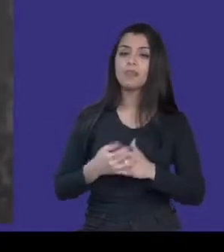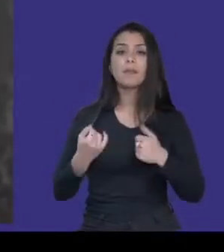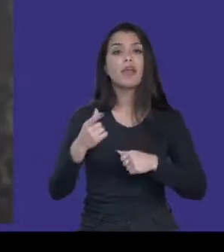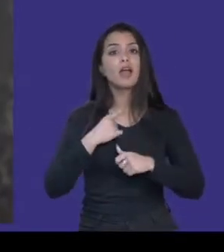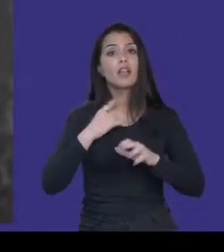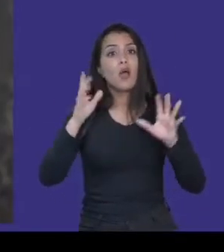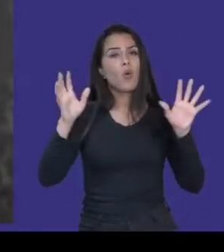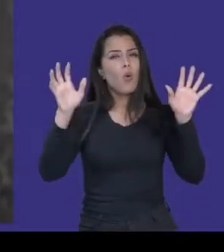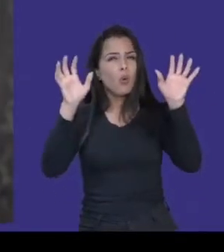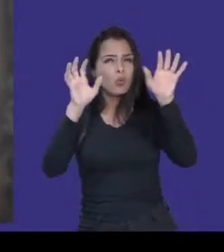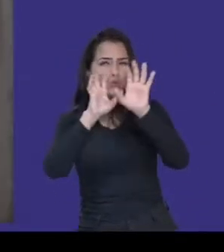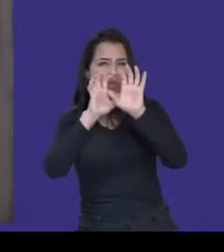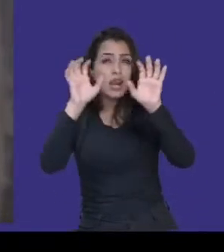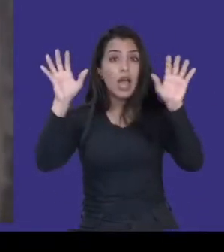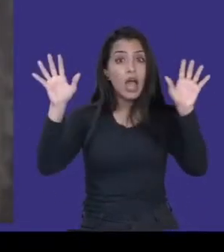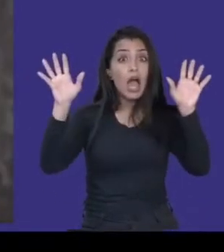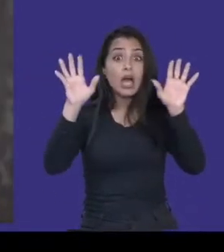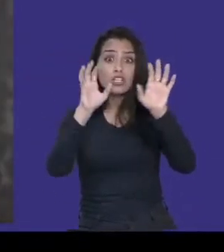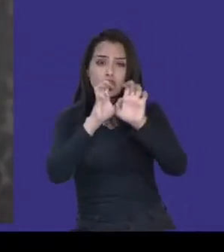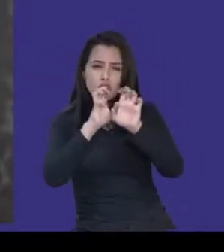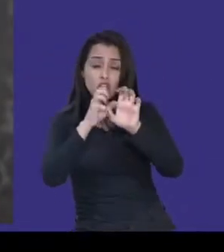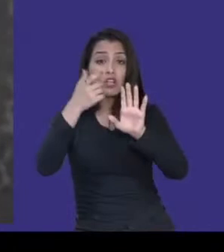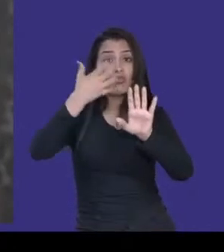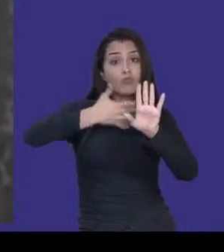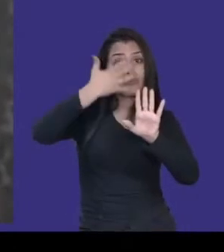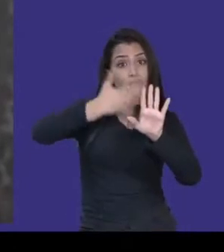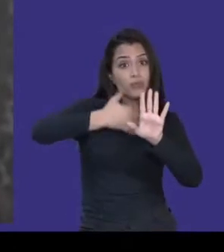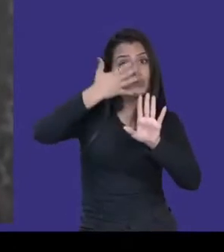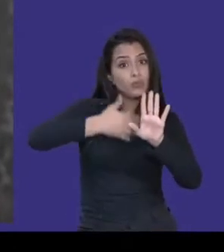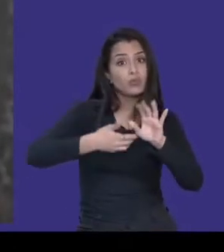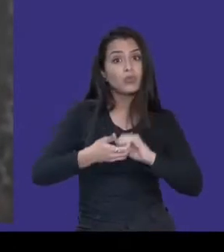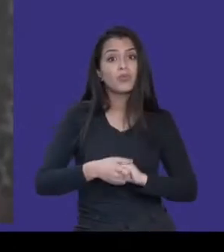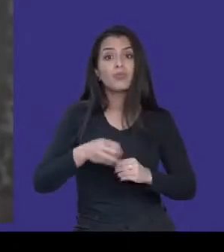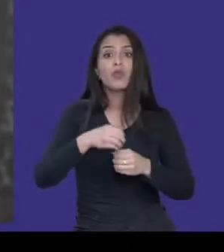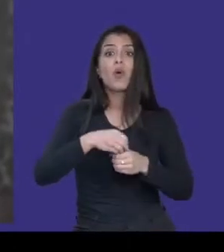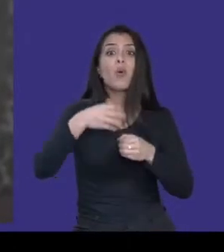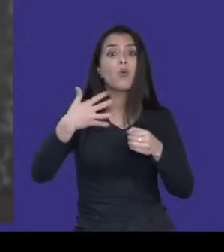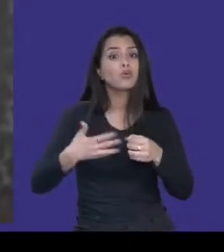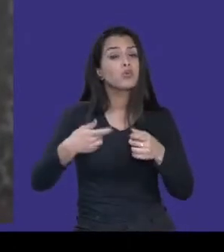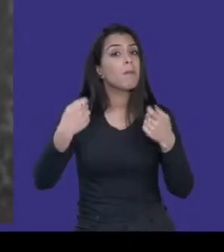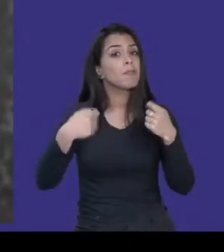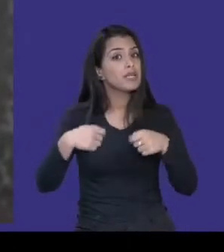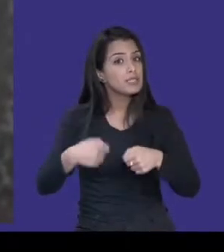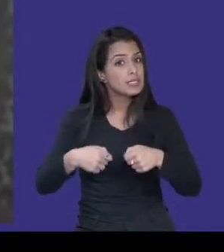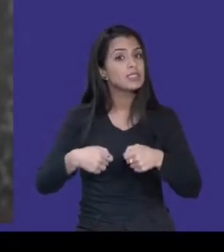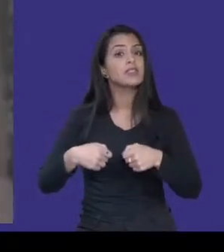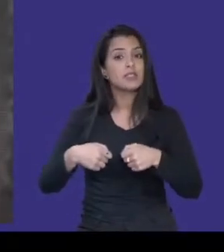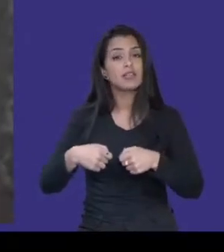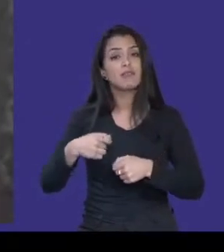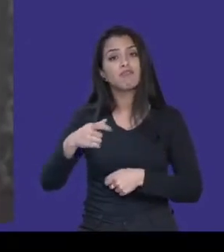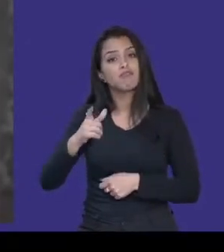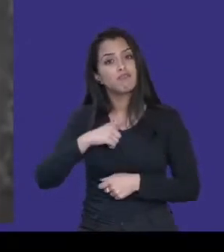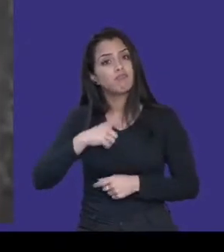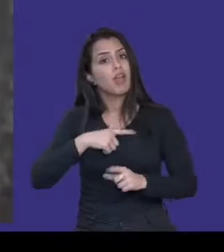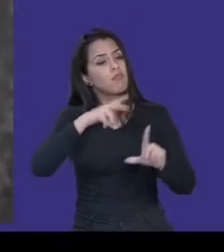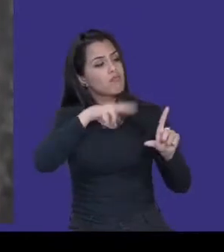entre cores de texto e plano de fundo no site. O conteúdo precisa ser acessado por leitores de tela e outras